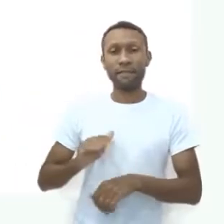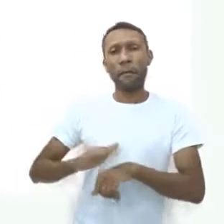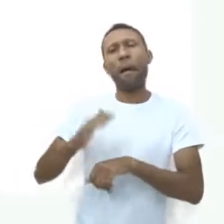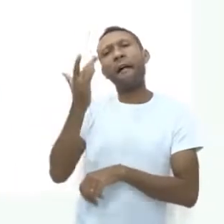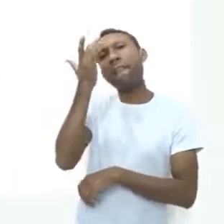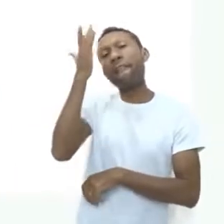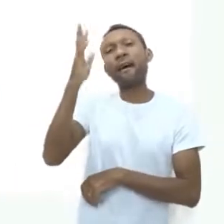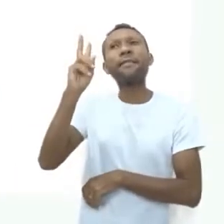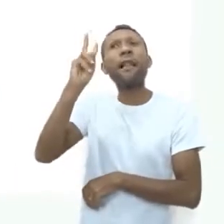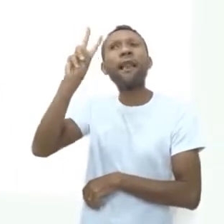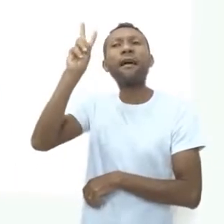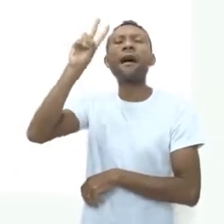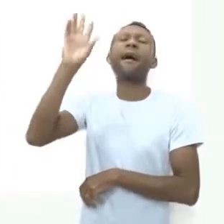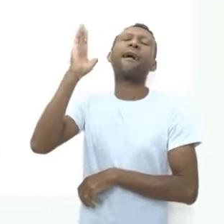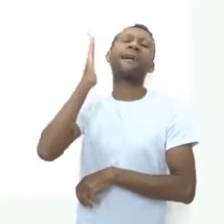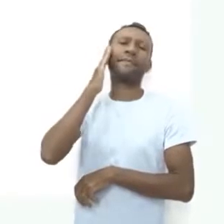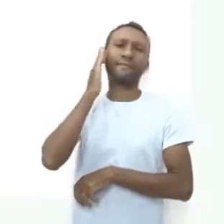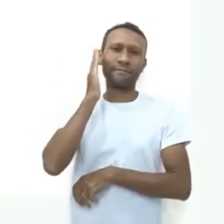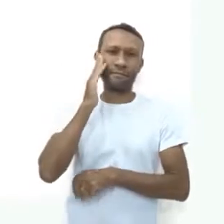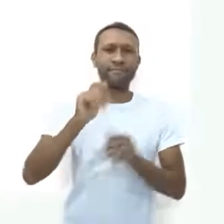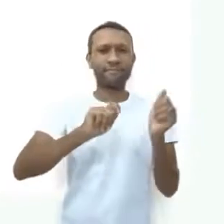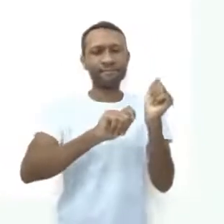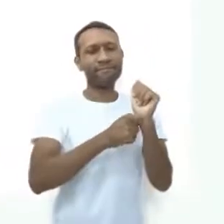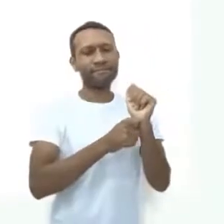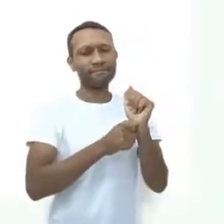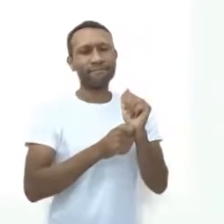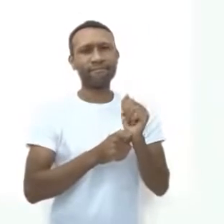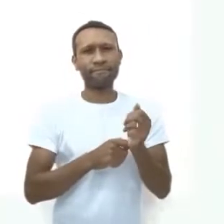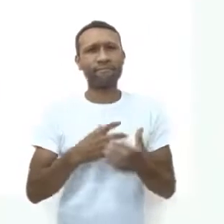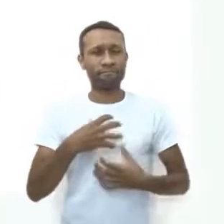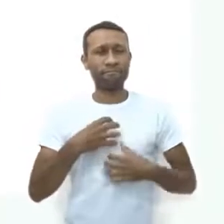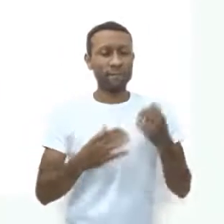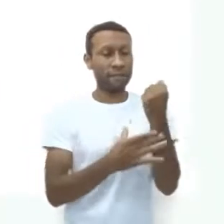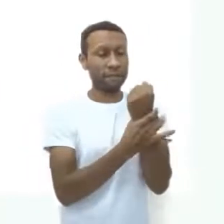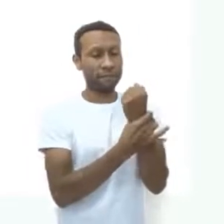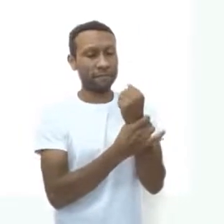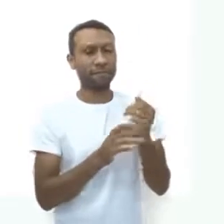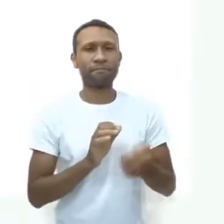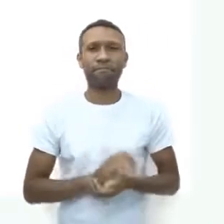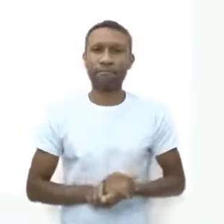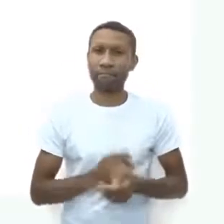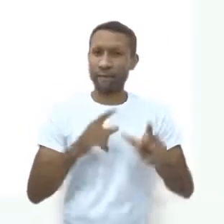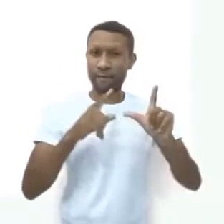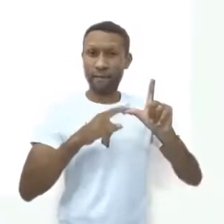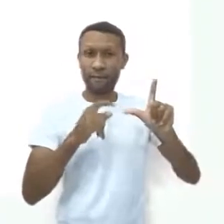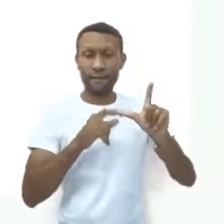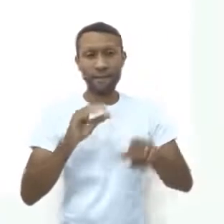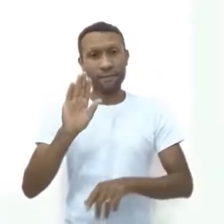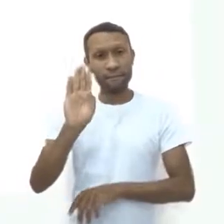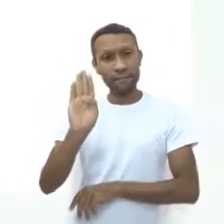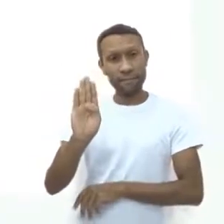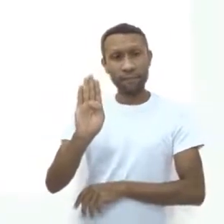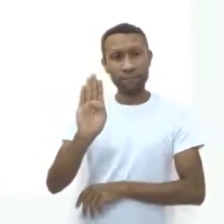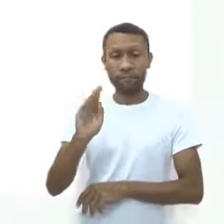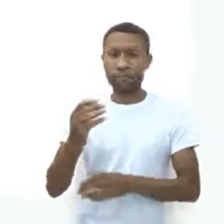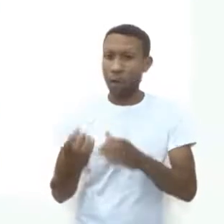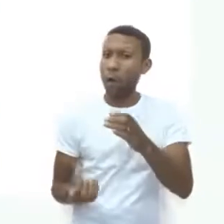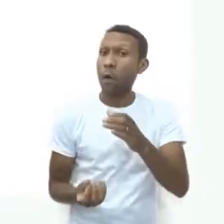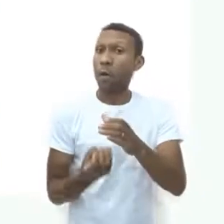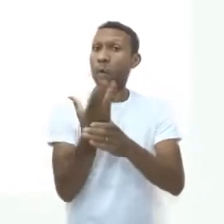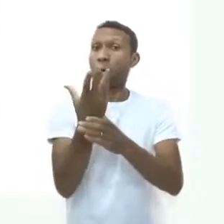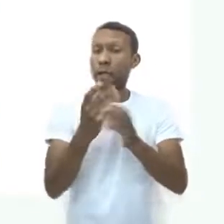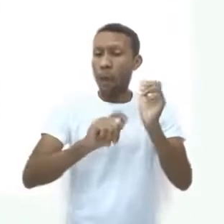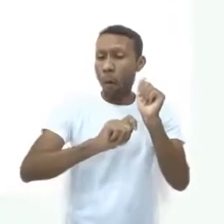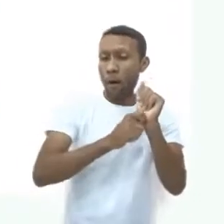fica mais fácil de lembrar a senha e ela vai ser bem segura. Letra B. Crio uma senha